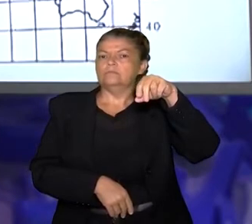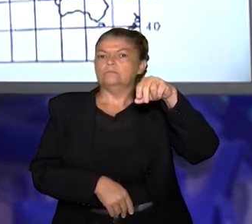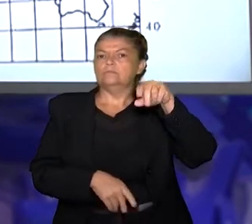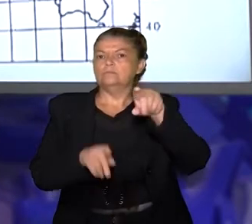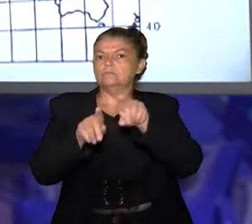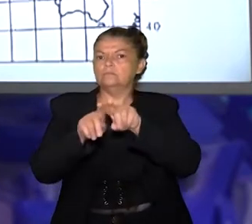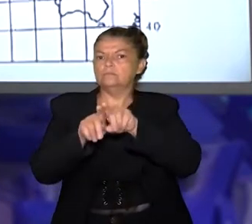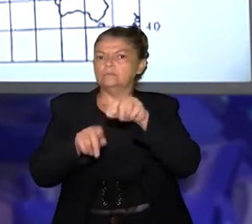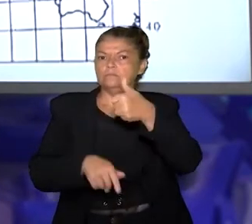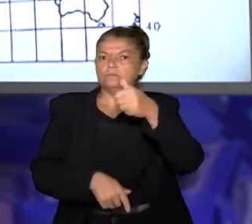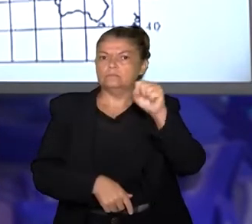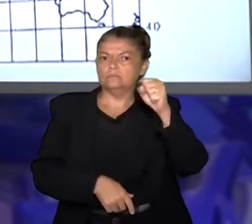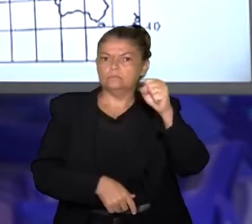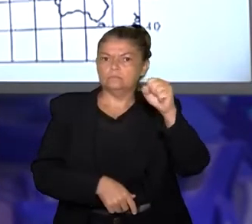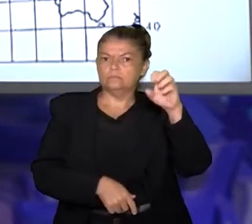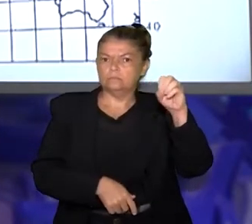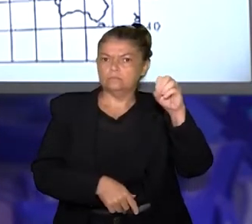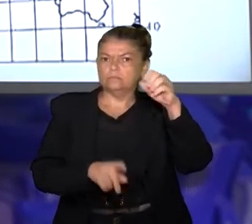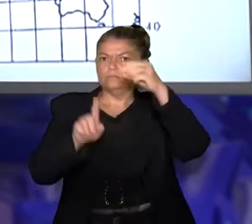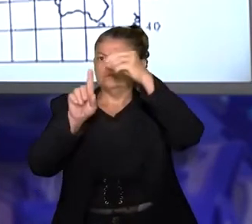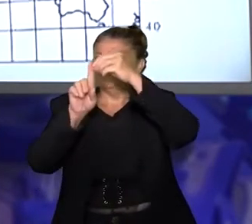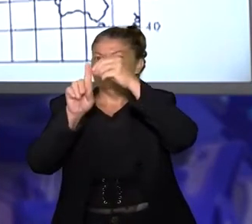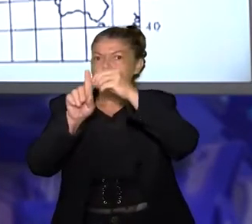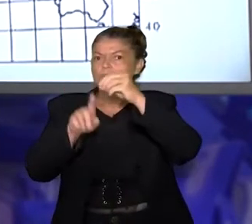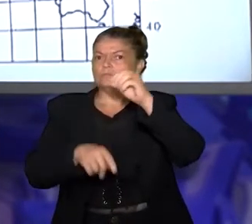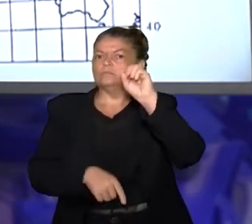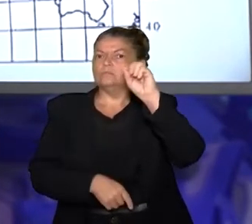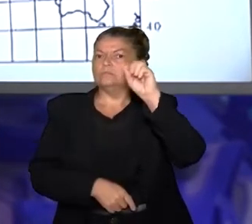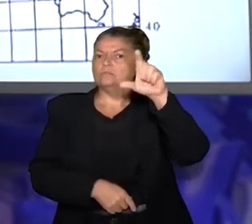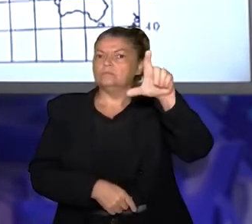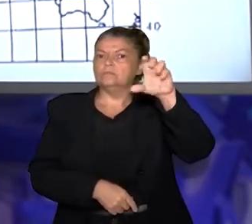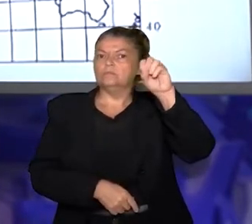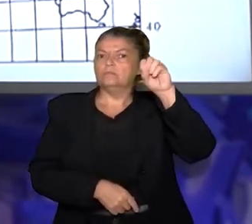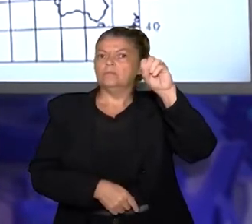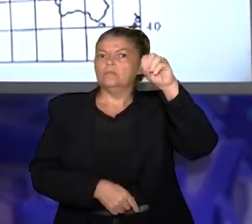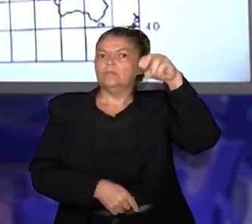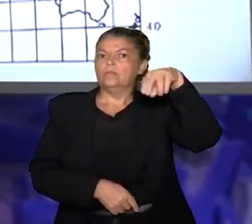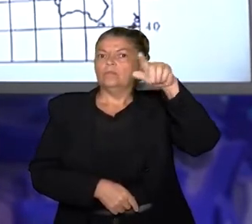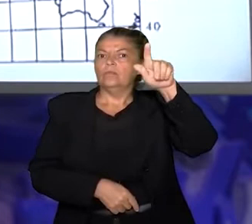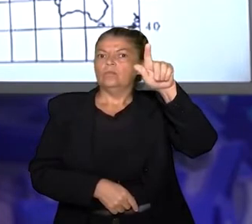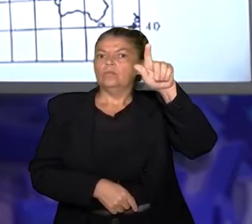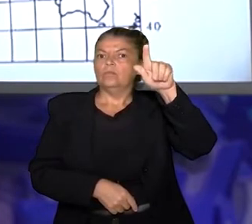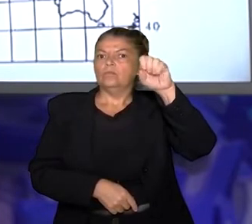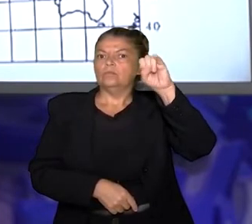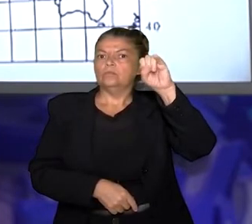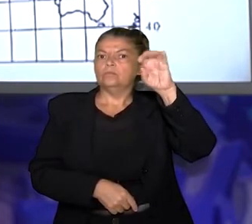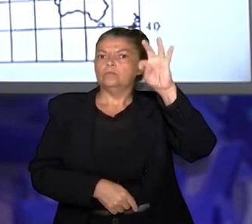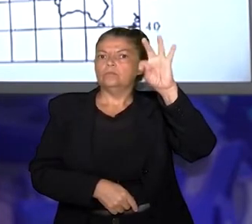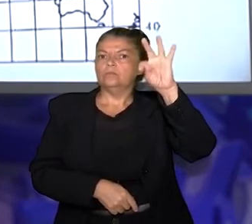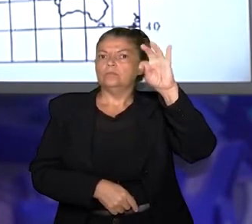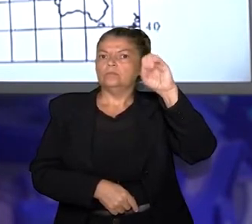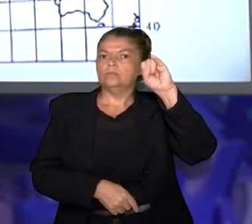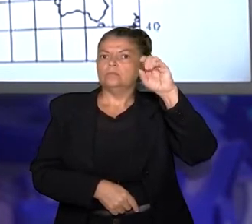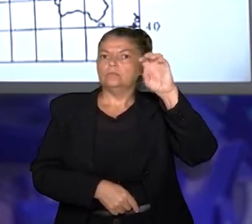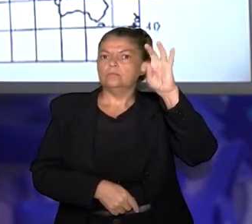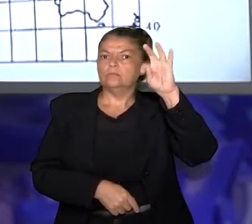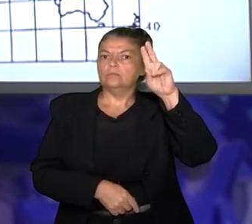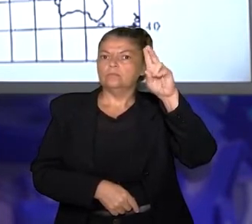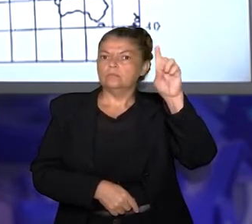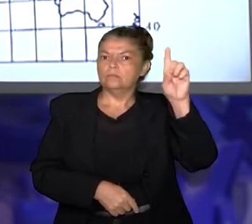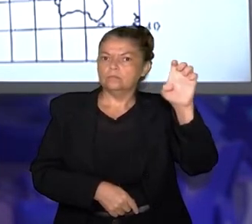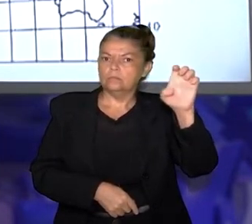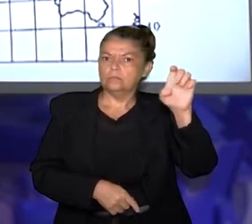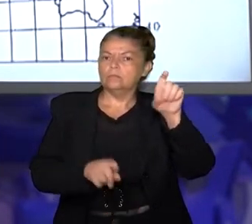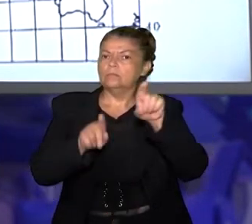oeste, que são de zero a 180 graus. Essas aí são as longitudes. E também as latitudes, são linhas